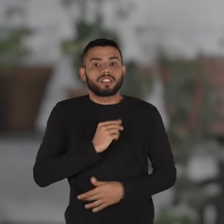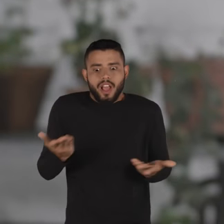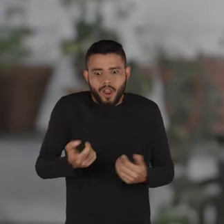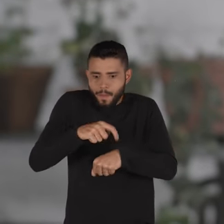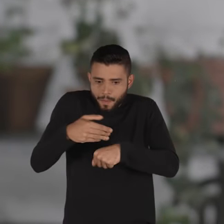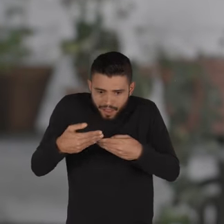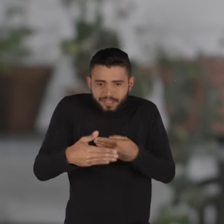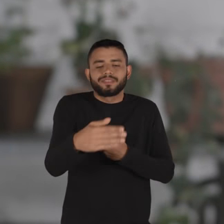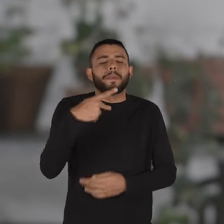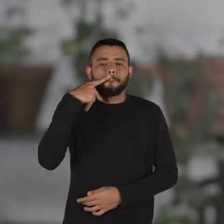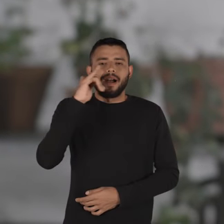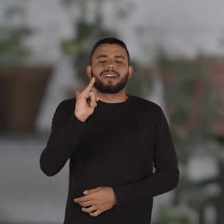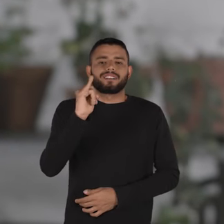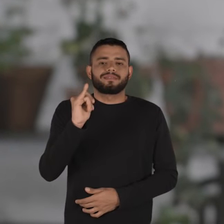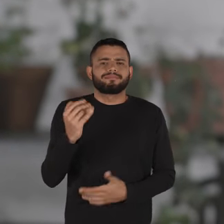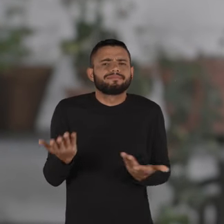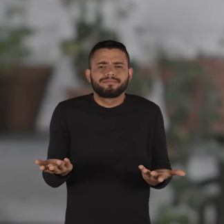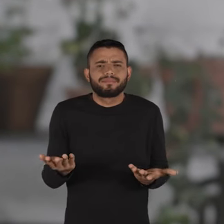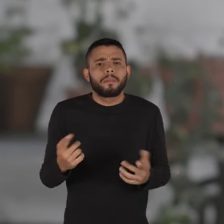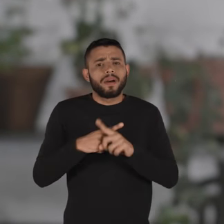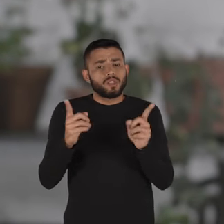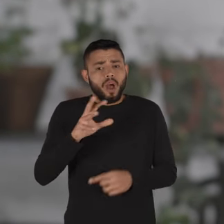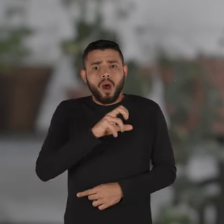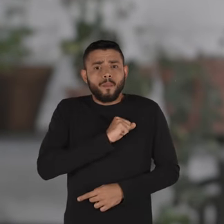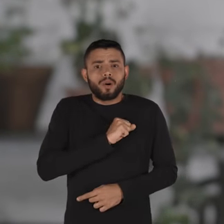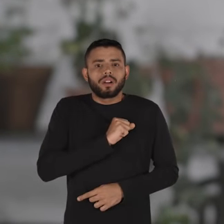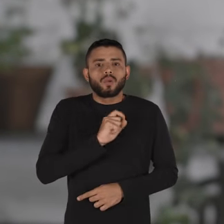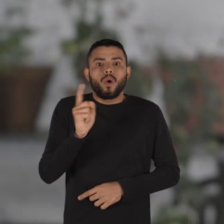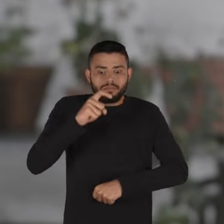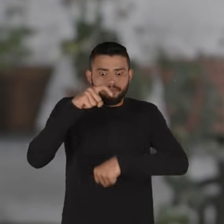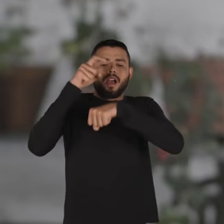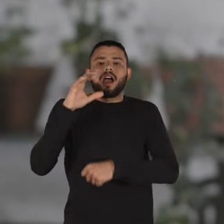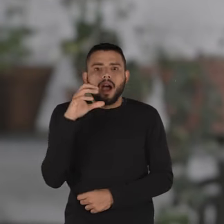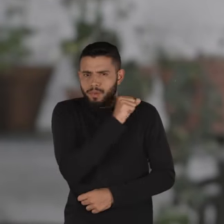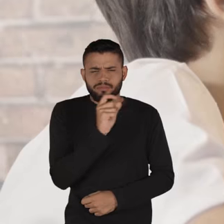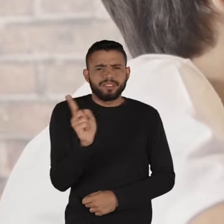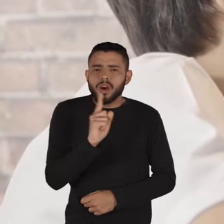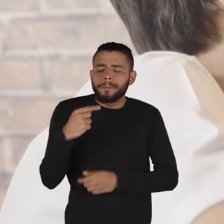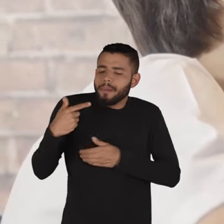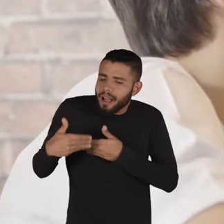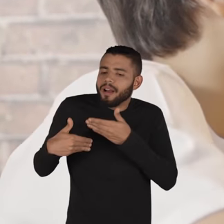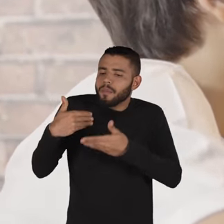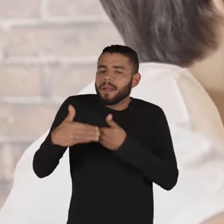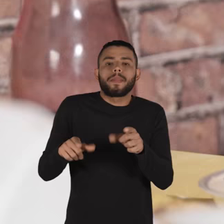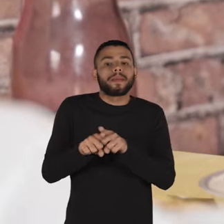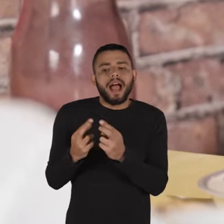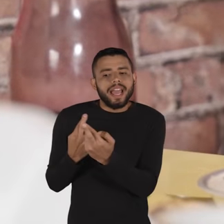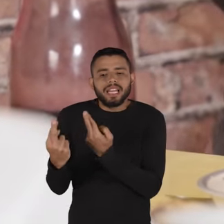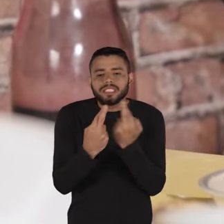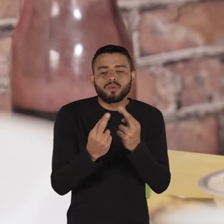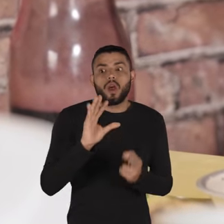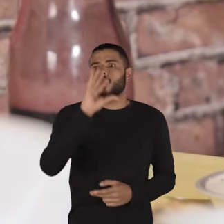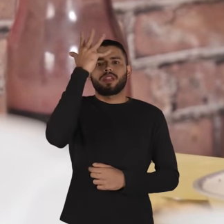né? A partir daquele momento você é um pai, né? Só que o amor não é construído de uma hora pra outra. Uma relação não é